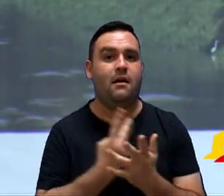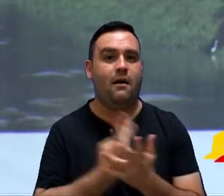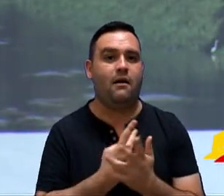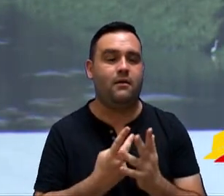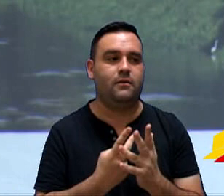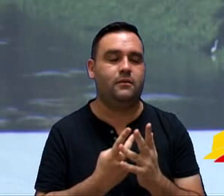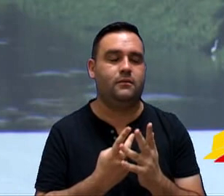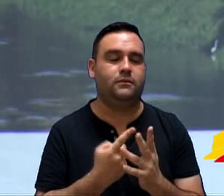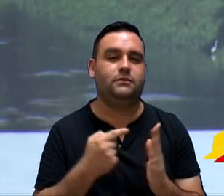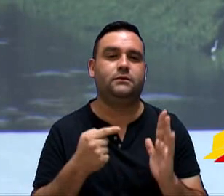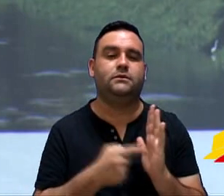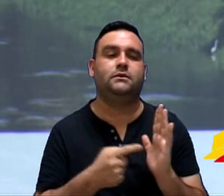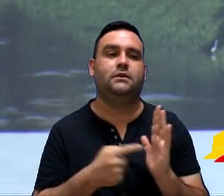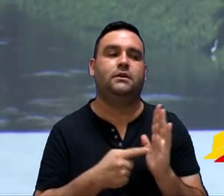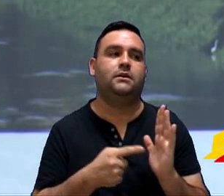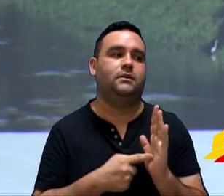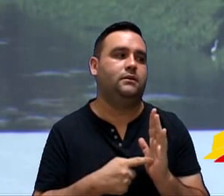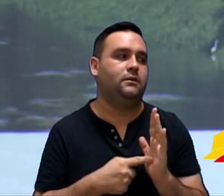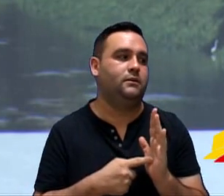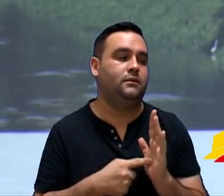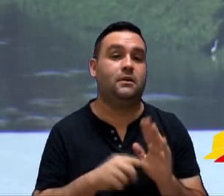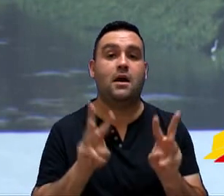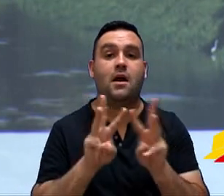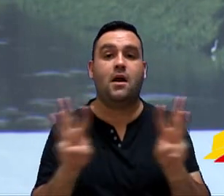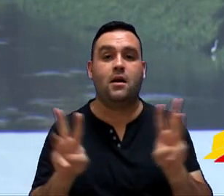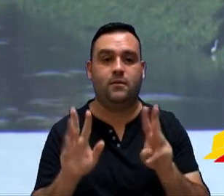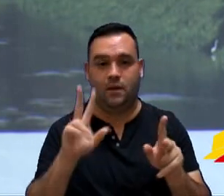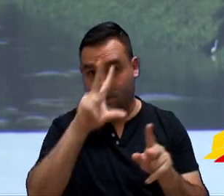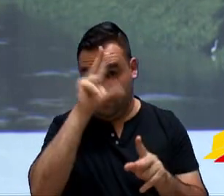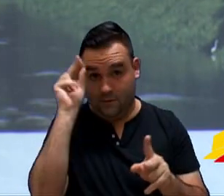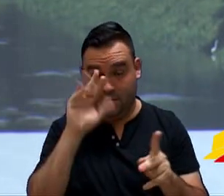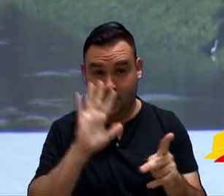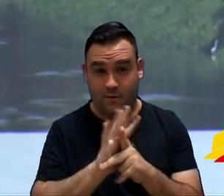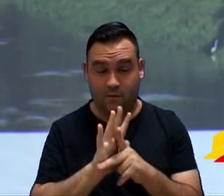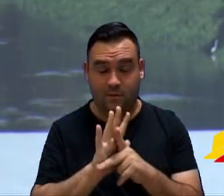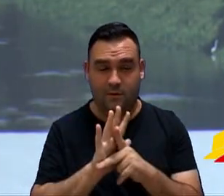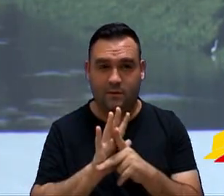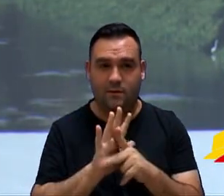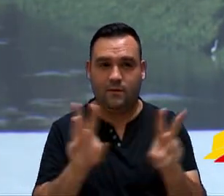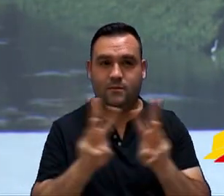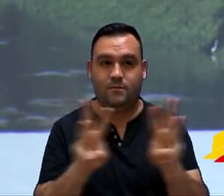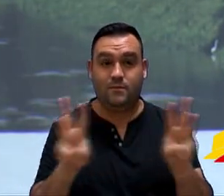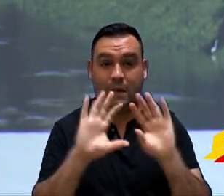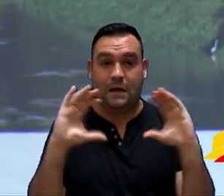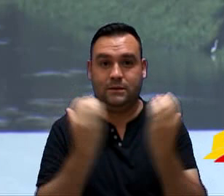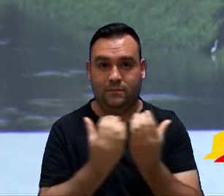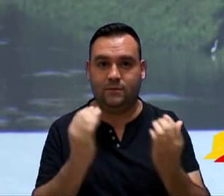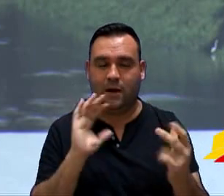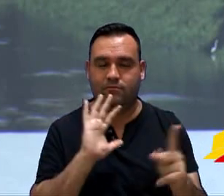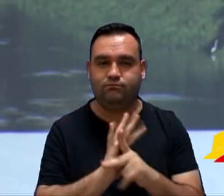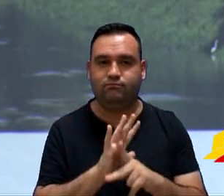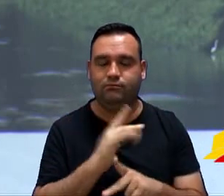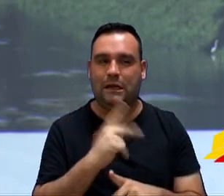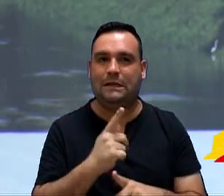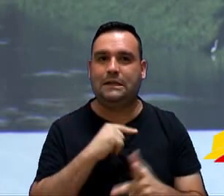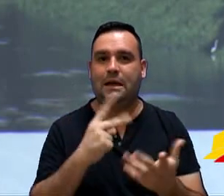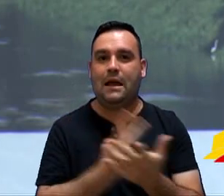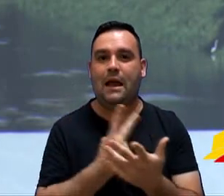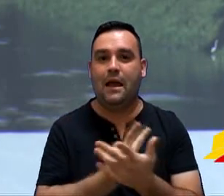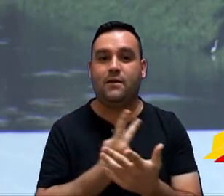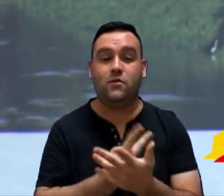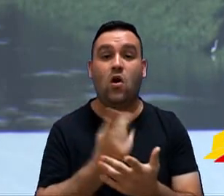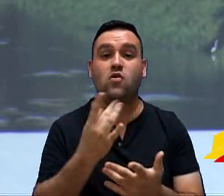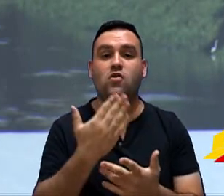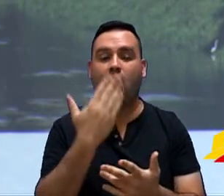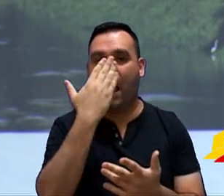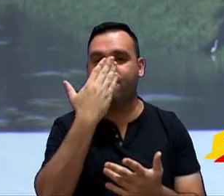site da Prefeitura, no site da Câmara, perdão, que só a